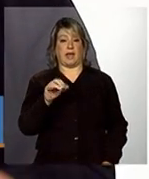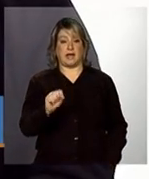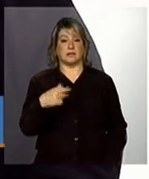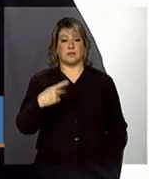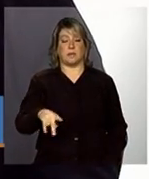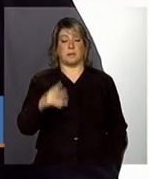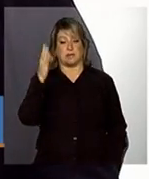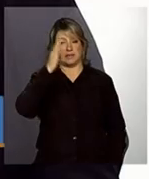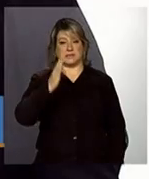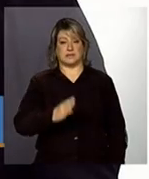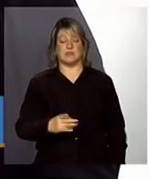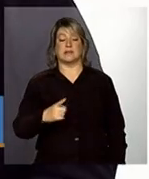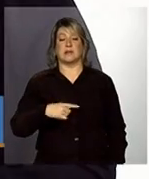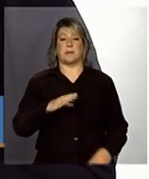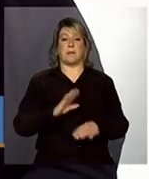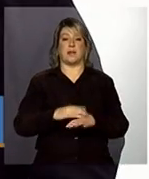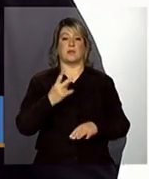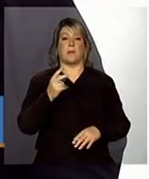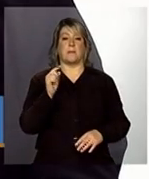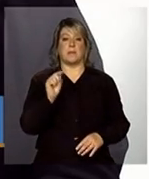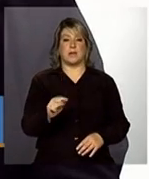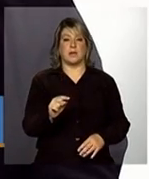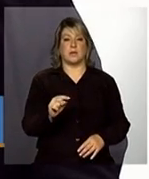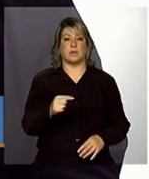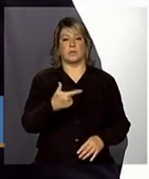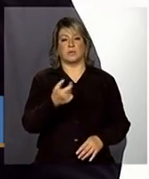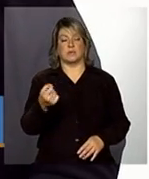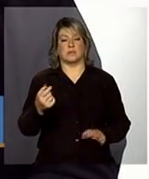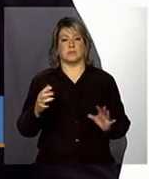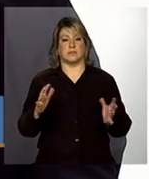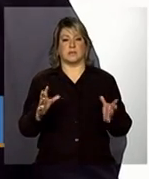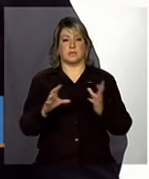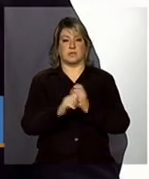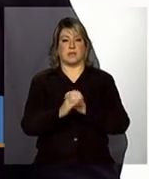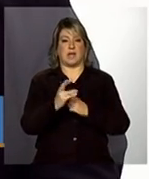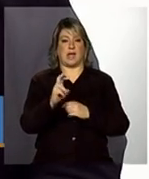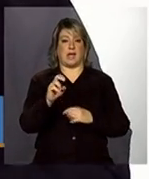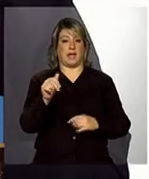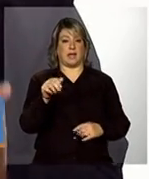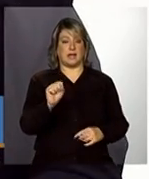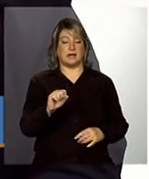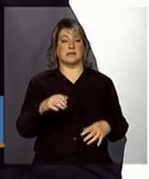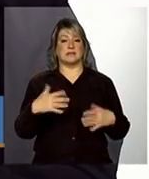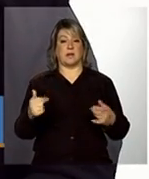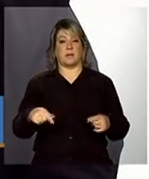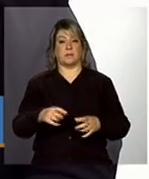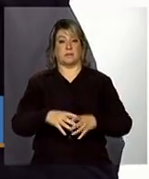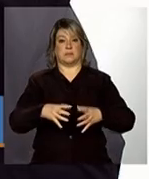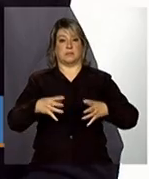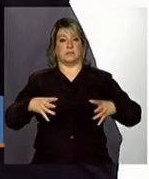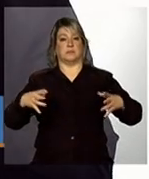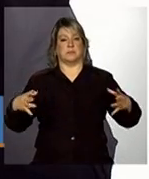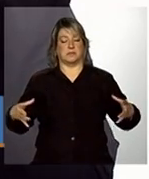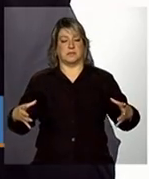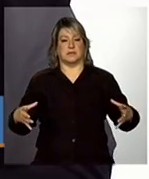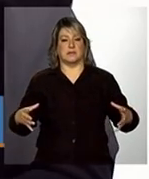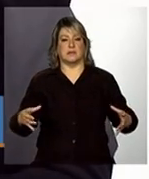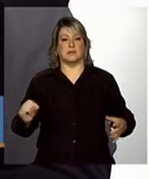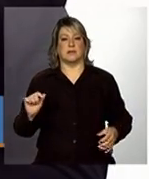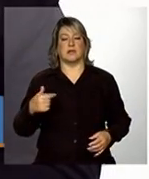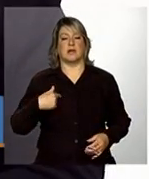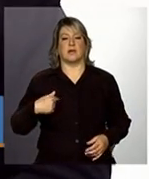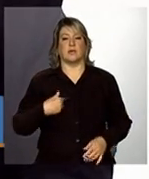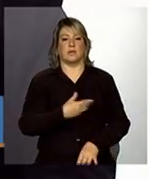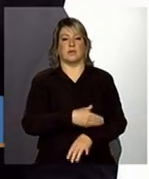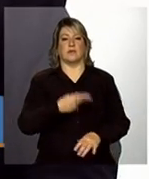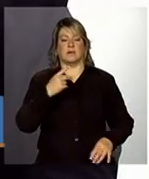Nós temos mais de 2 mil, quase 2.200 CREAs no Brasil. Então, nós temos uma rede robusta. Eu costumo dizer que o